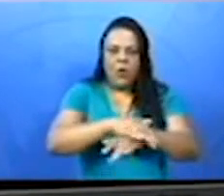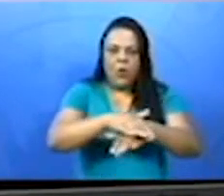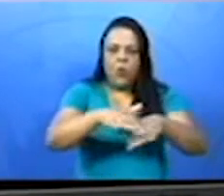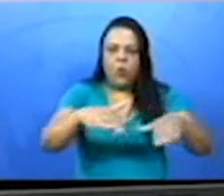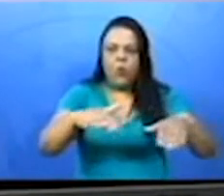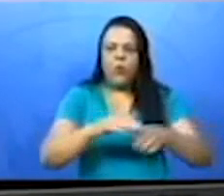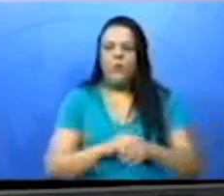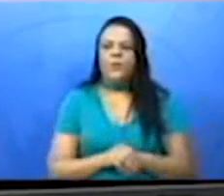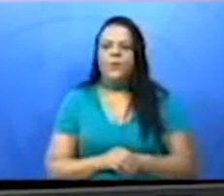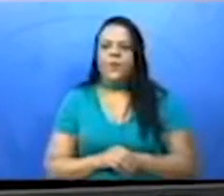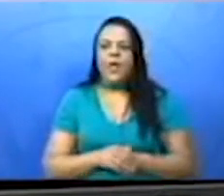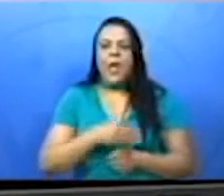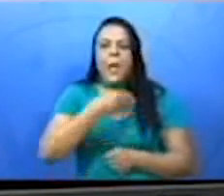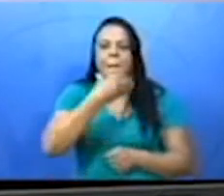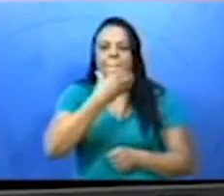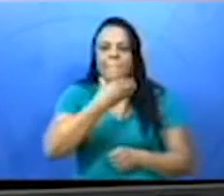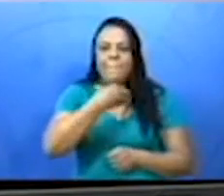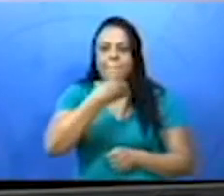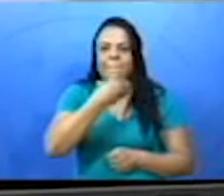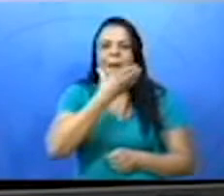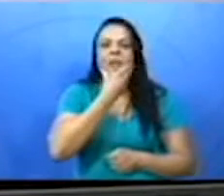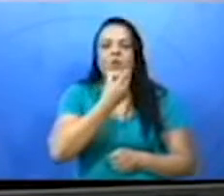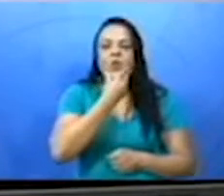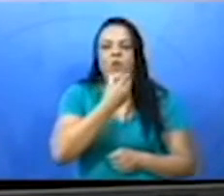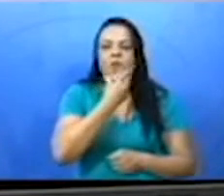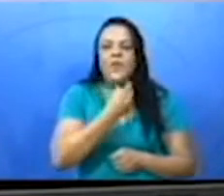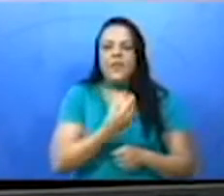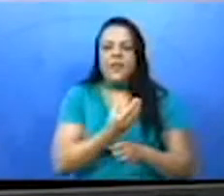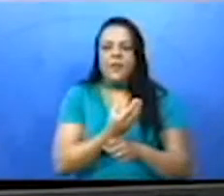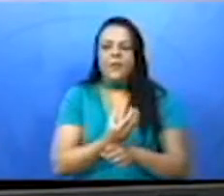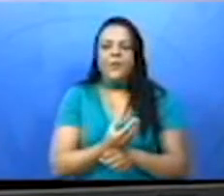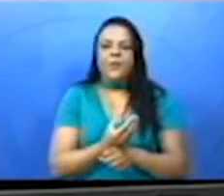e parte feminina. Muito bem!